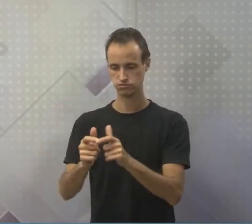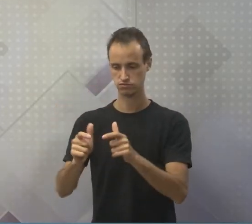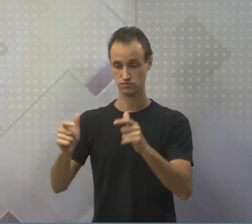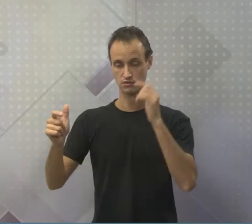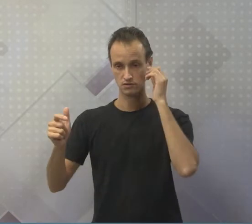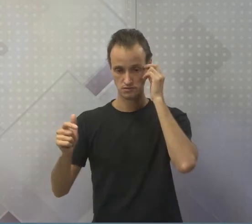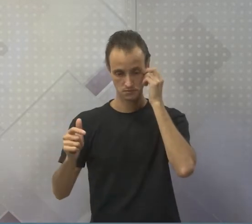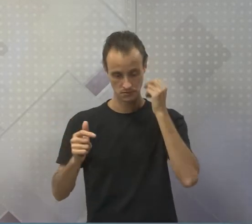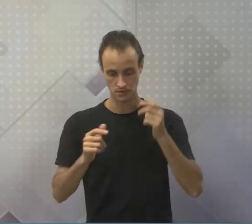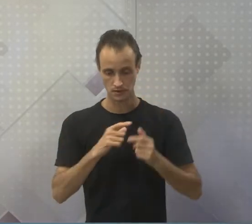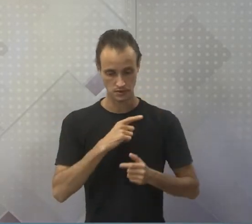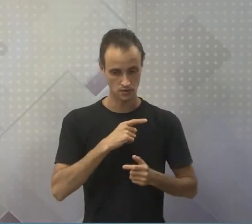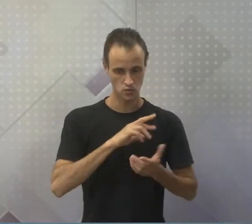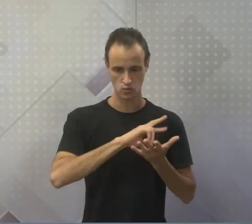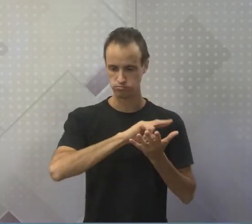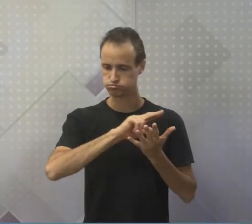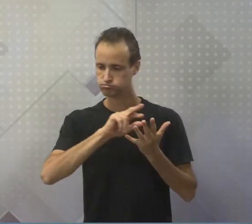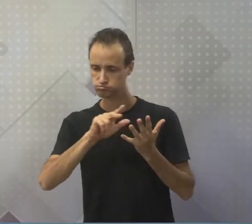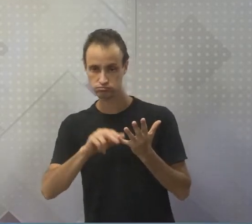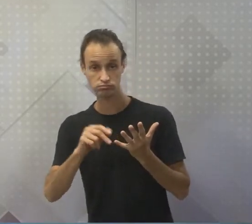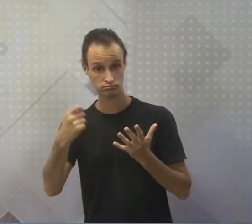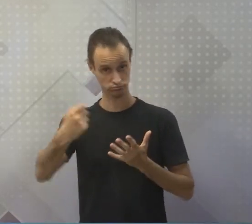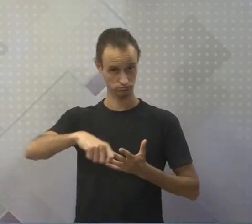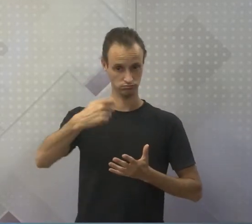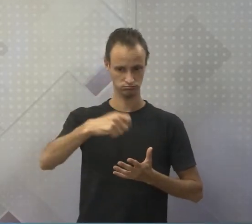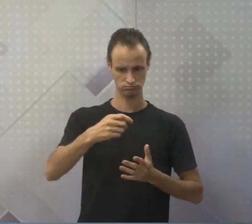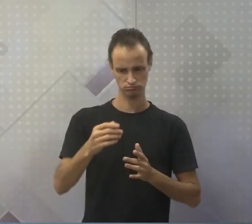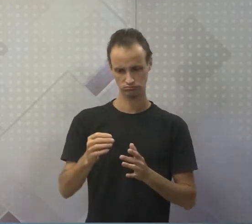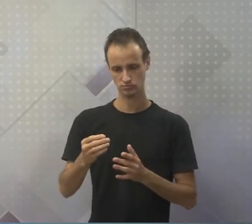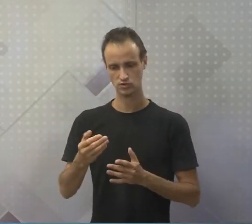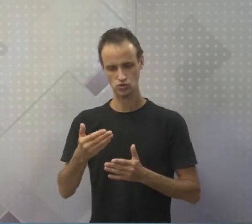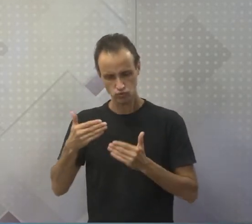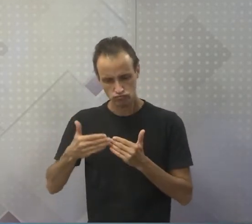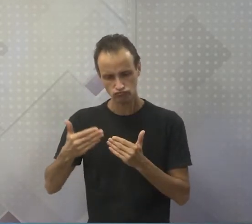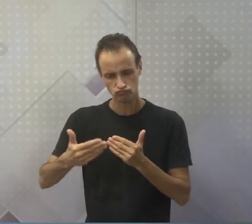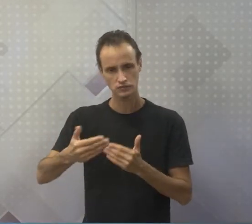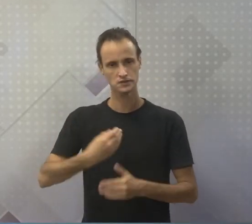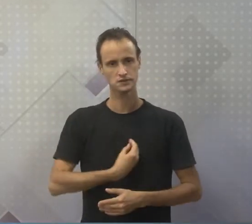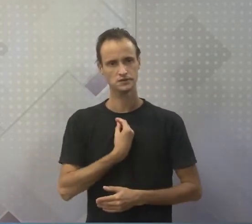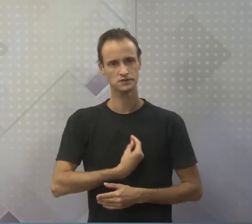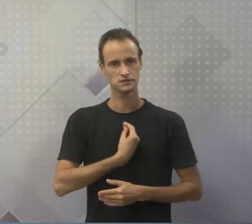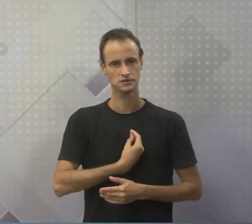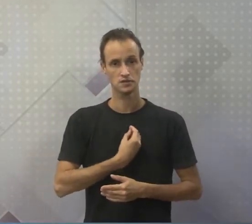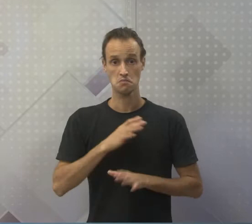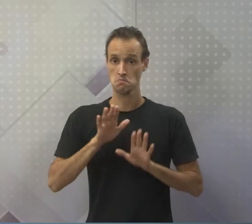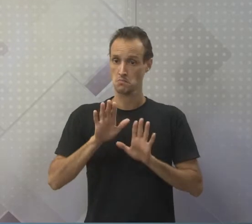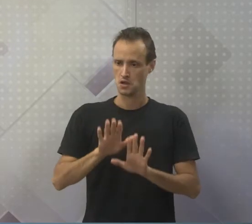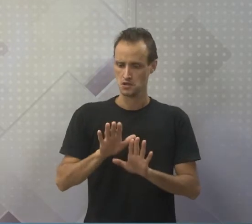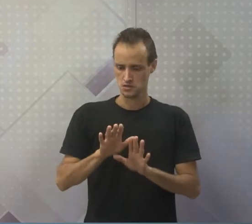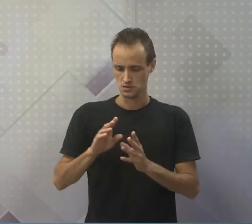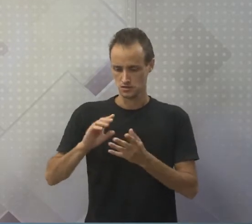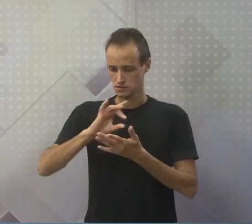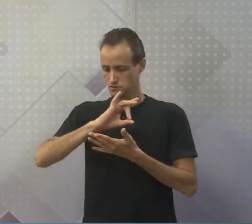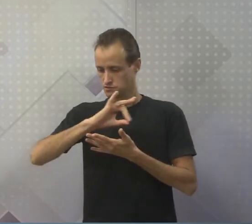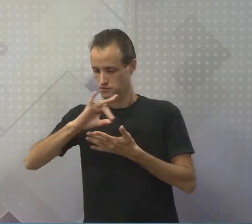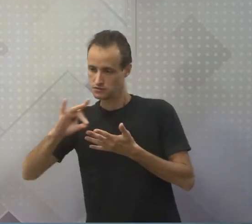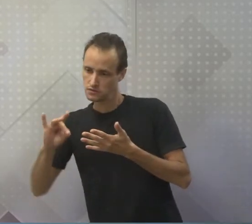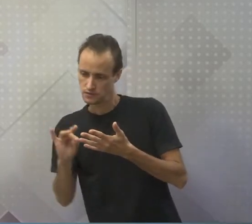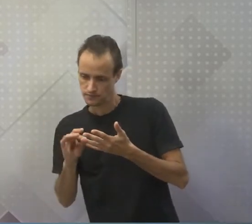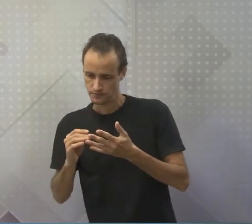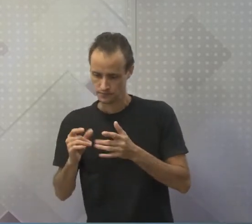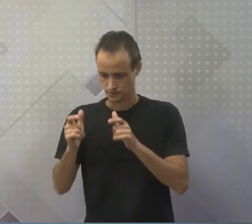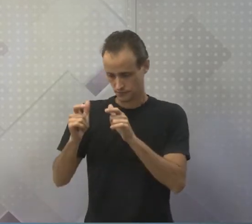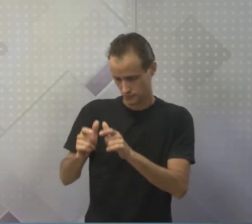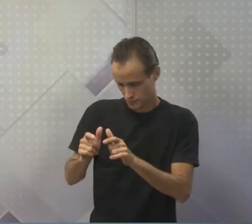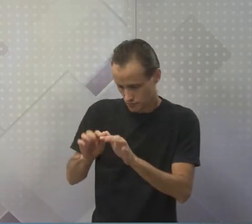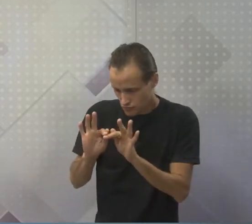outros elementos indispensáveis à manutenção da vida. Mas, com esses elementos, eu já teria uma vida